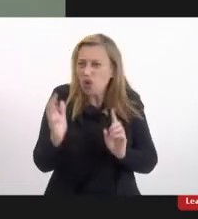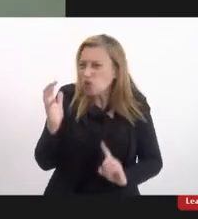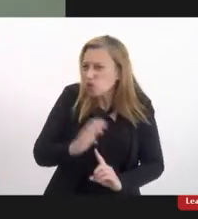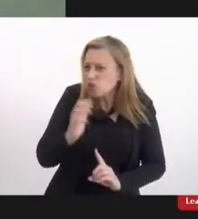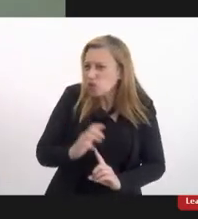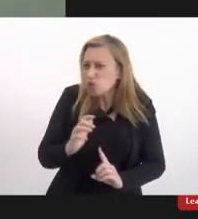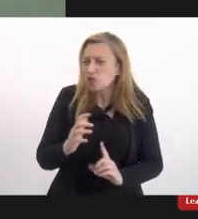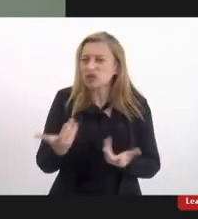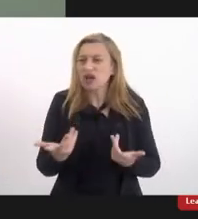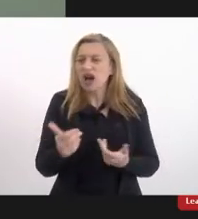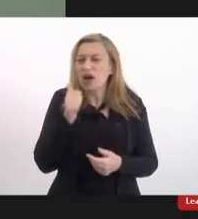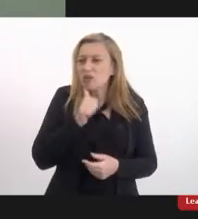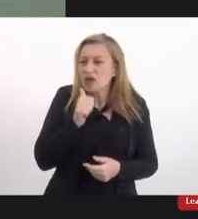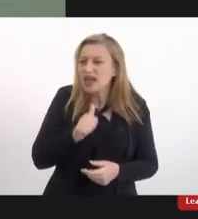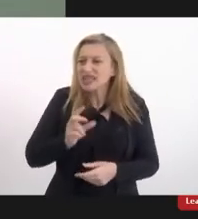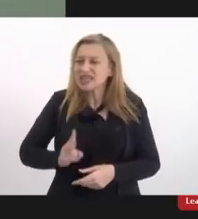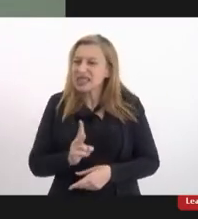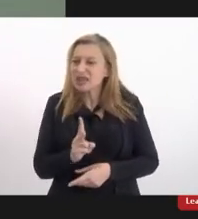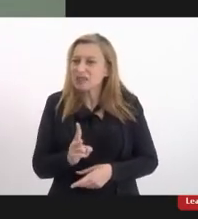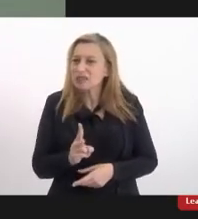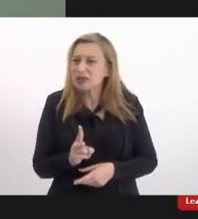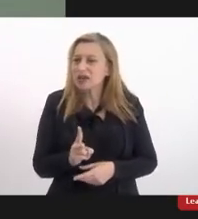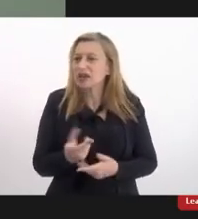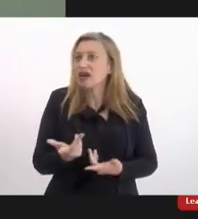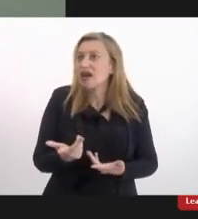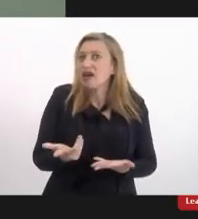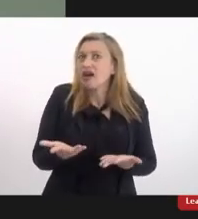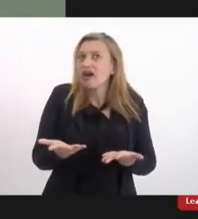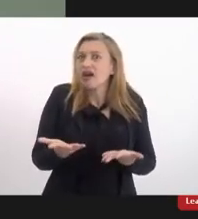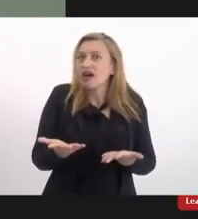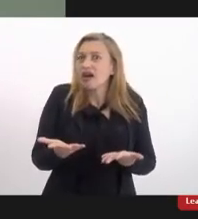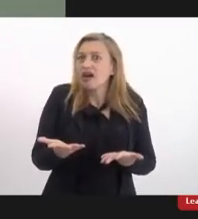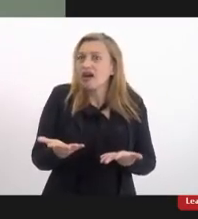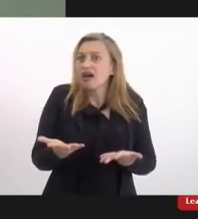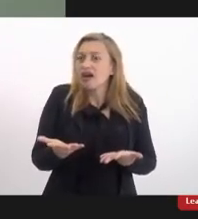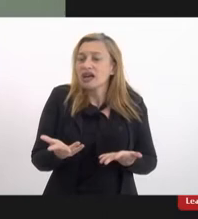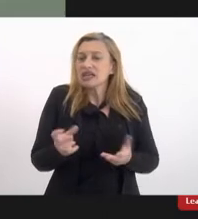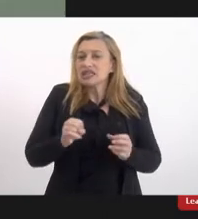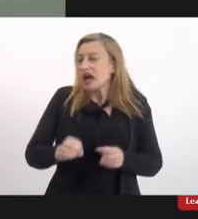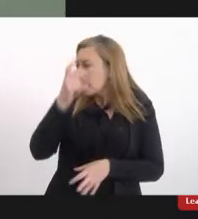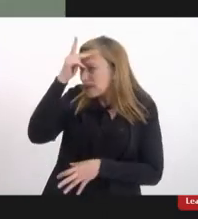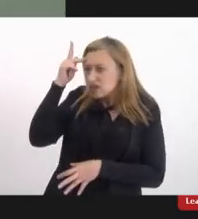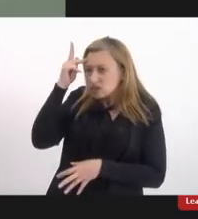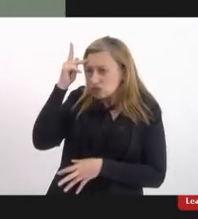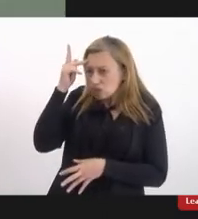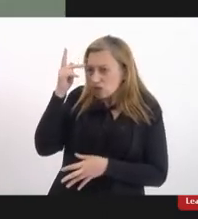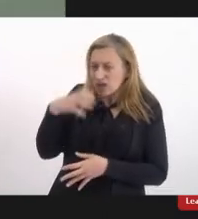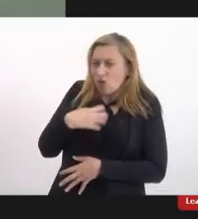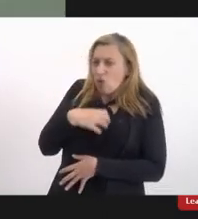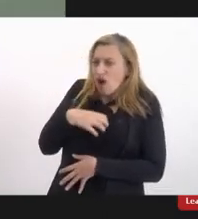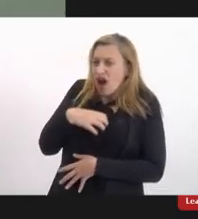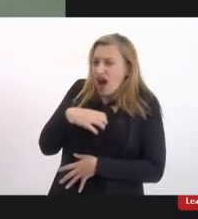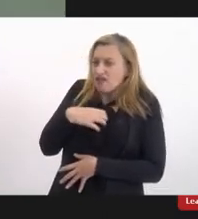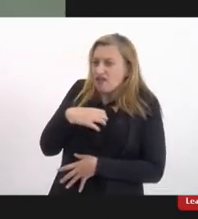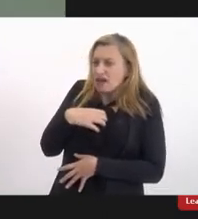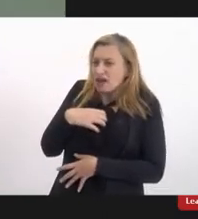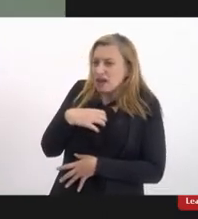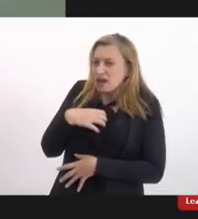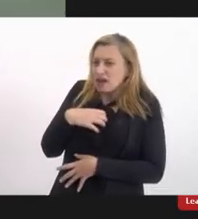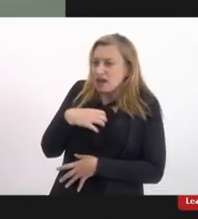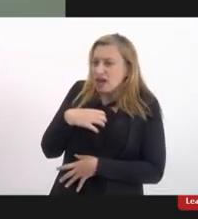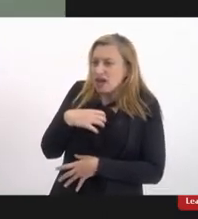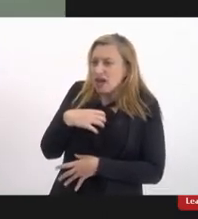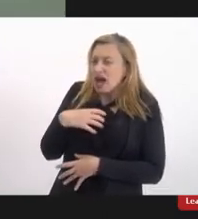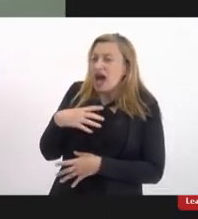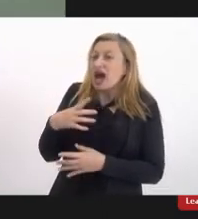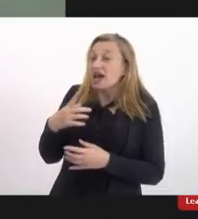sempre é a válvula para que a pessoa possa descarregar todos os seus males e aí a nossa